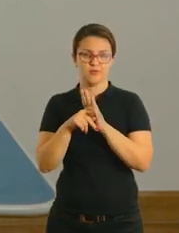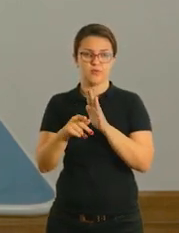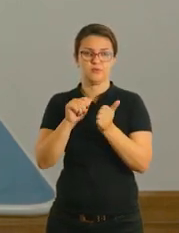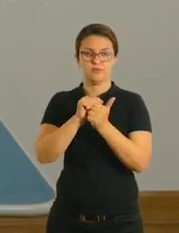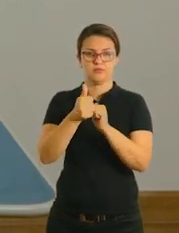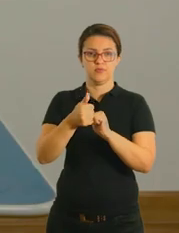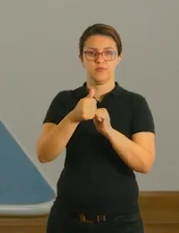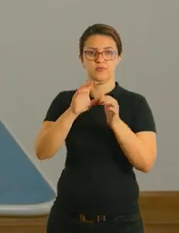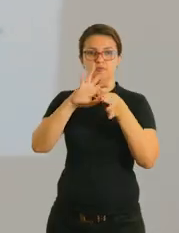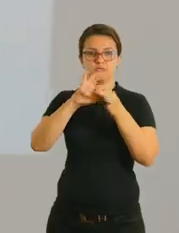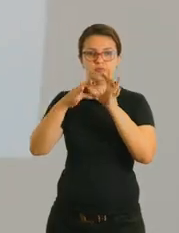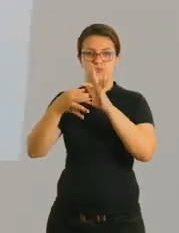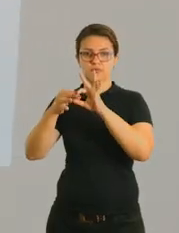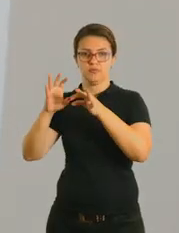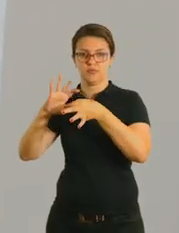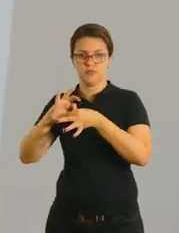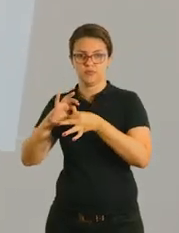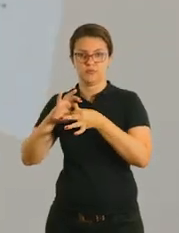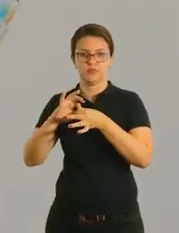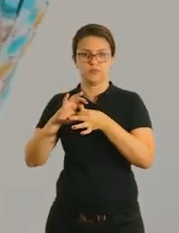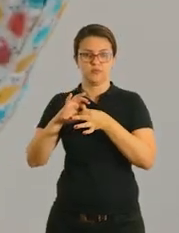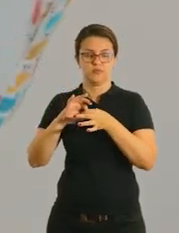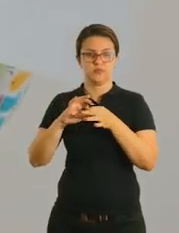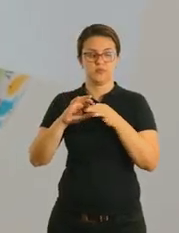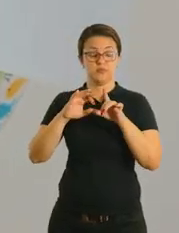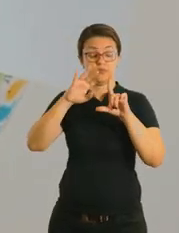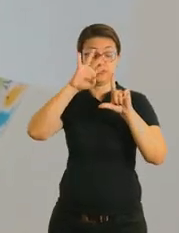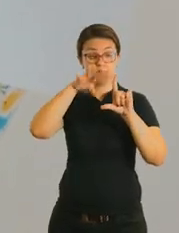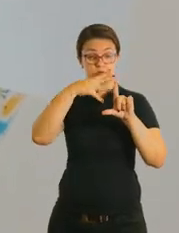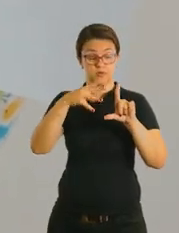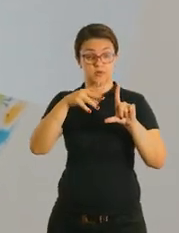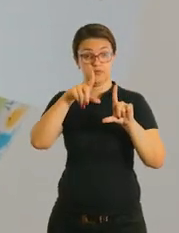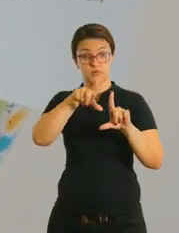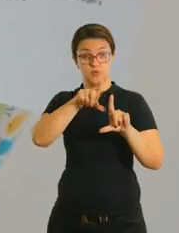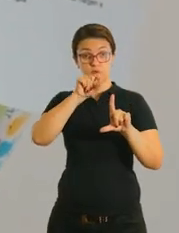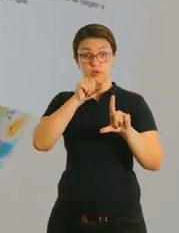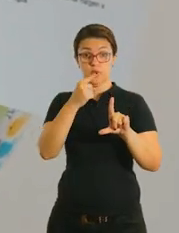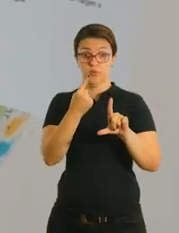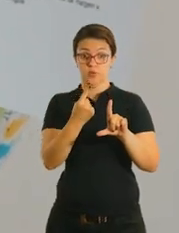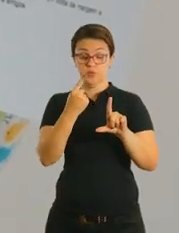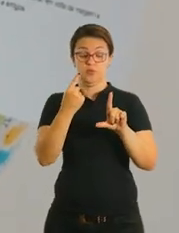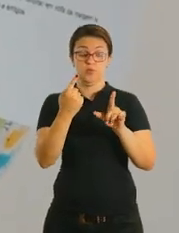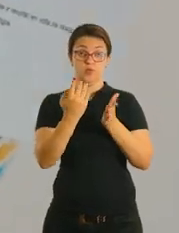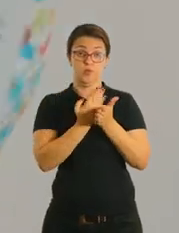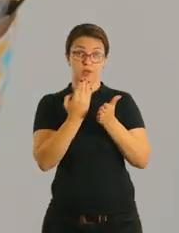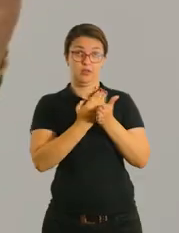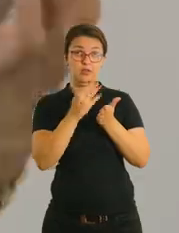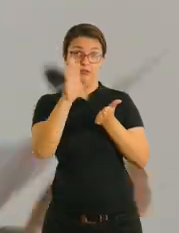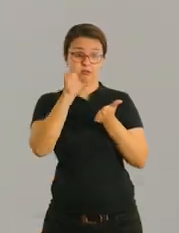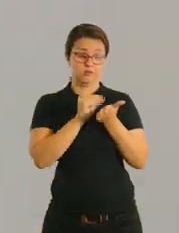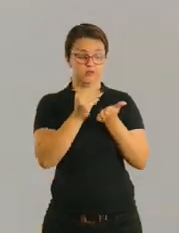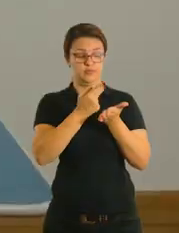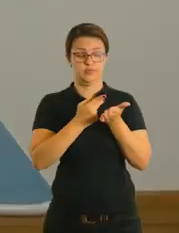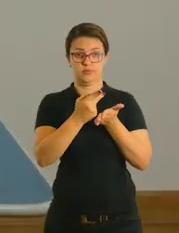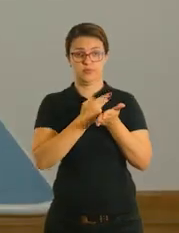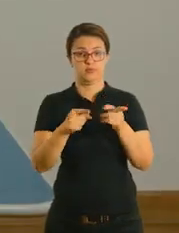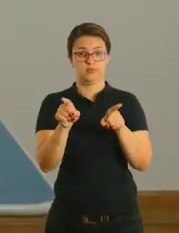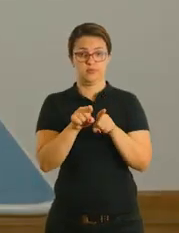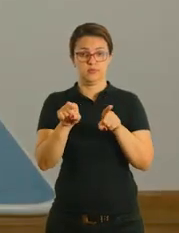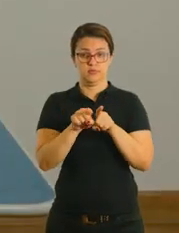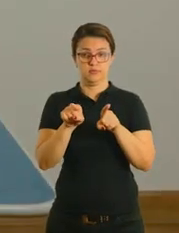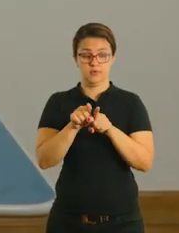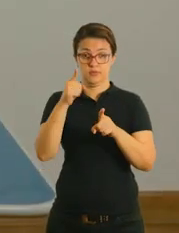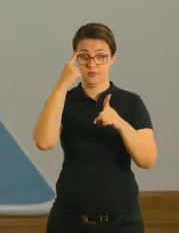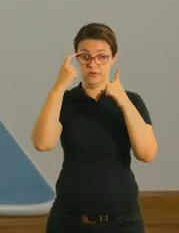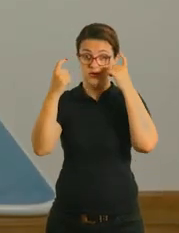olímpicos e vocês irão escolher um desses esportes e desenhar no seu caderno. E também